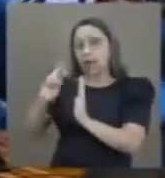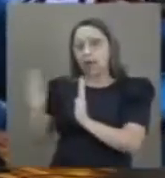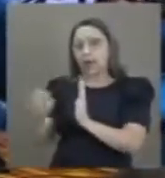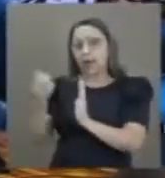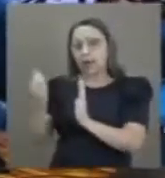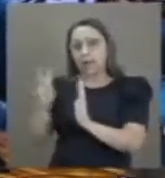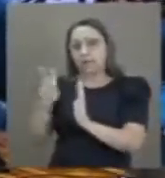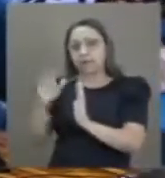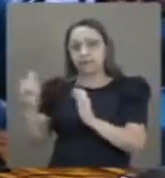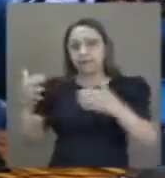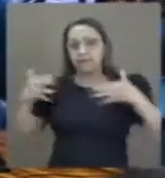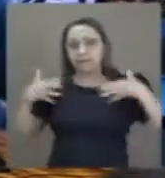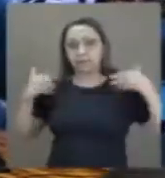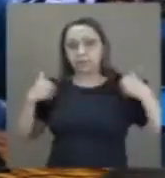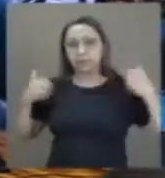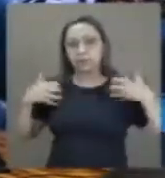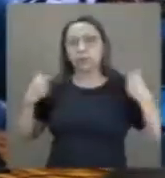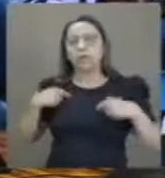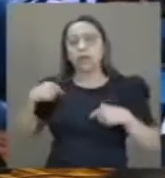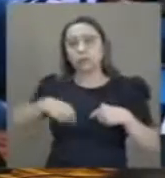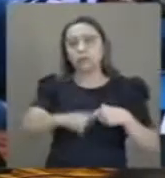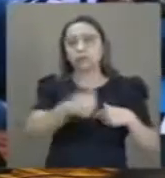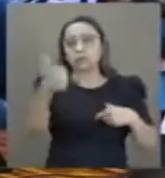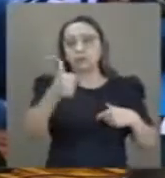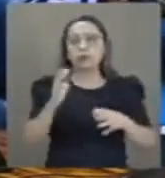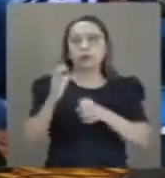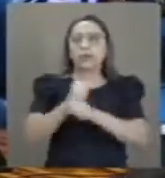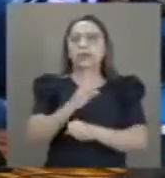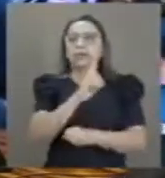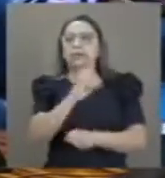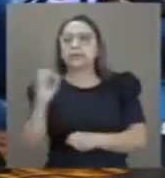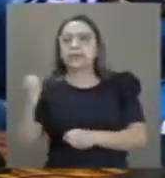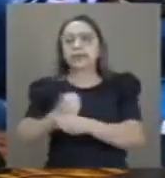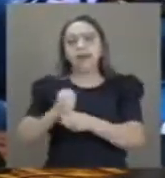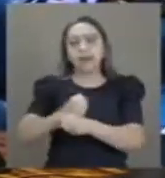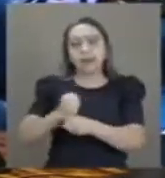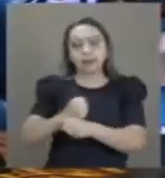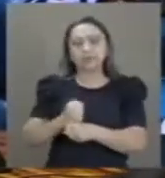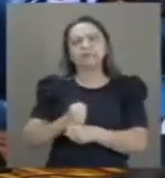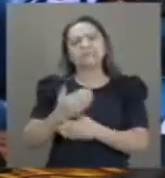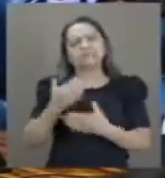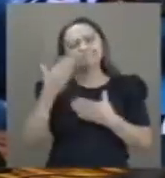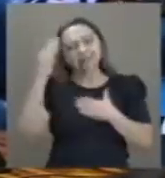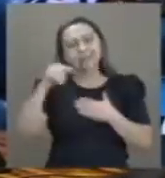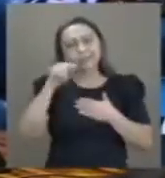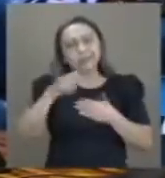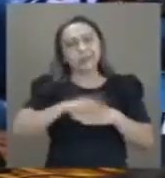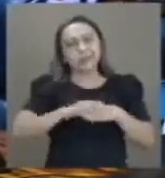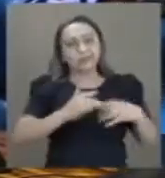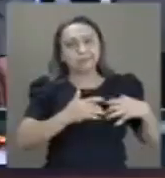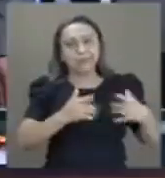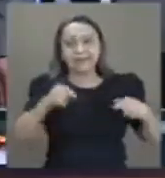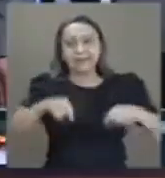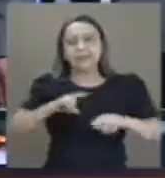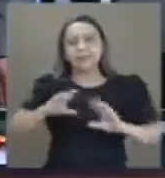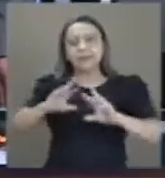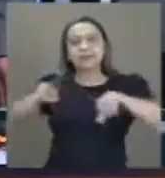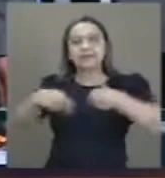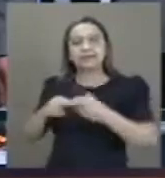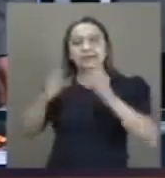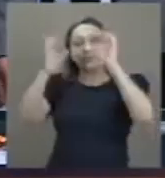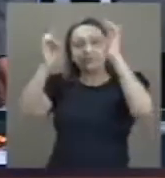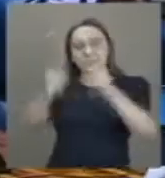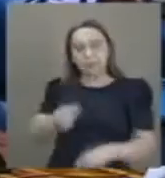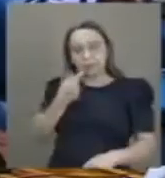1º de setembro estará comemorando 100 anos, e graças à sua generosidade aqui, tivemos uma sessão solene na segunda